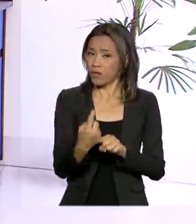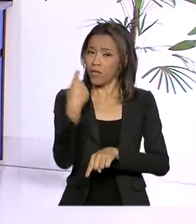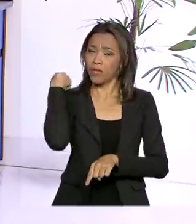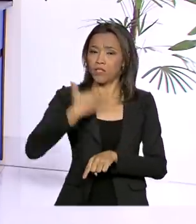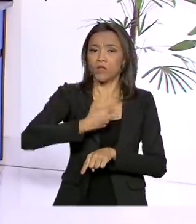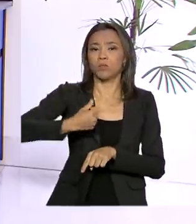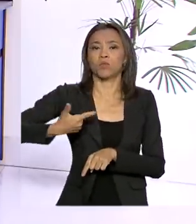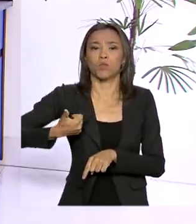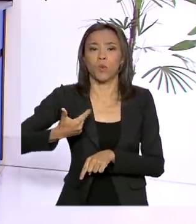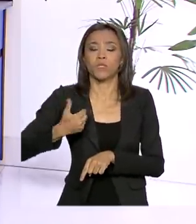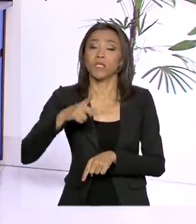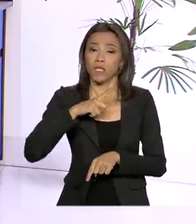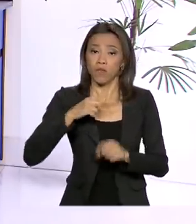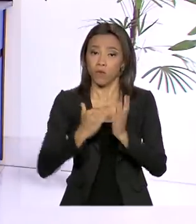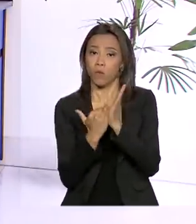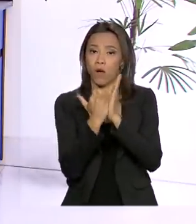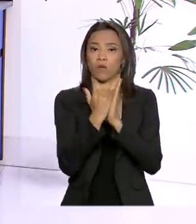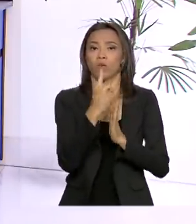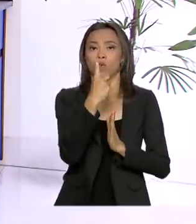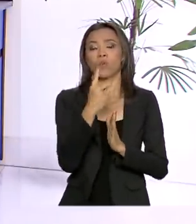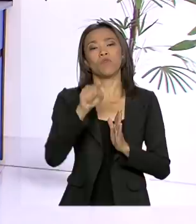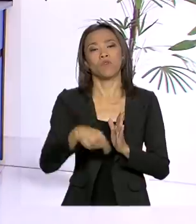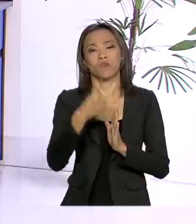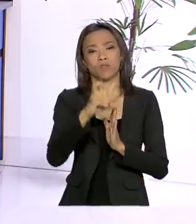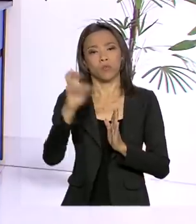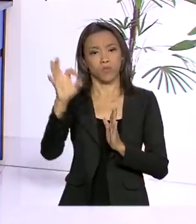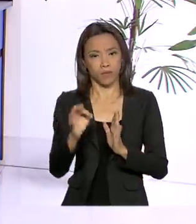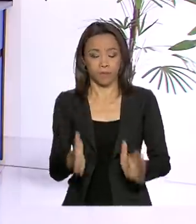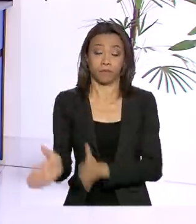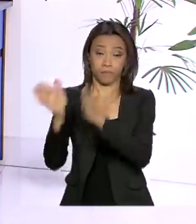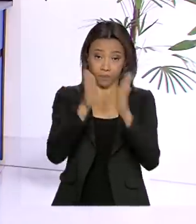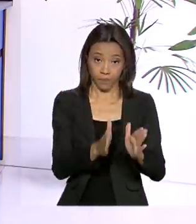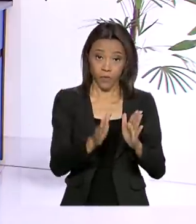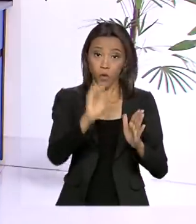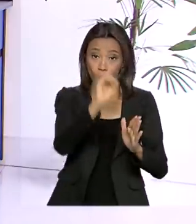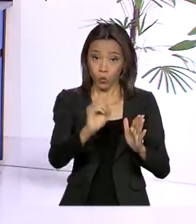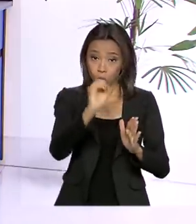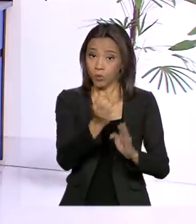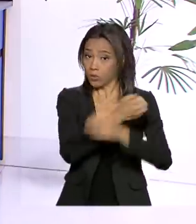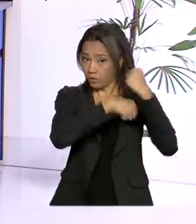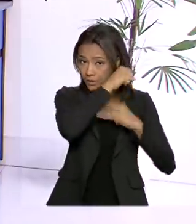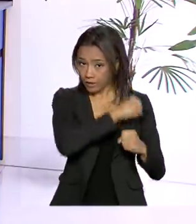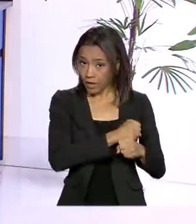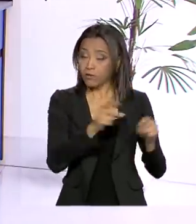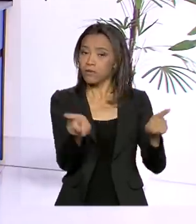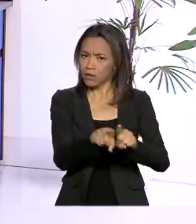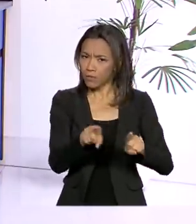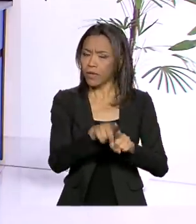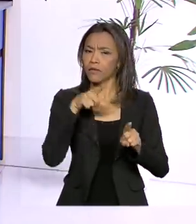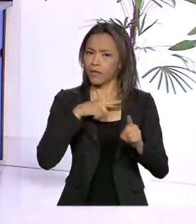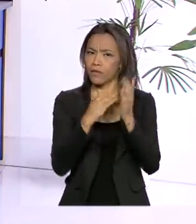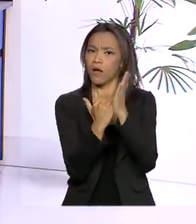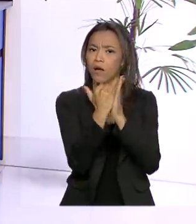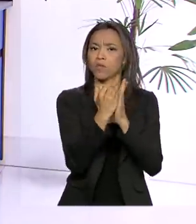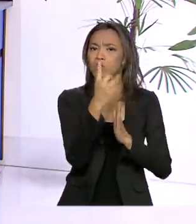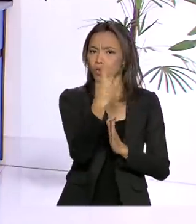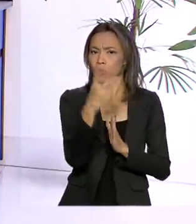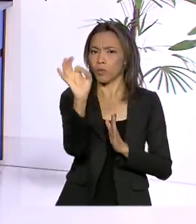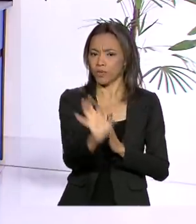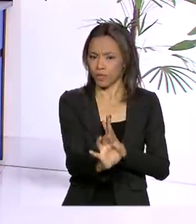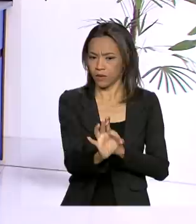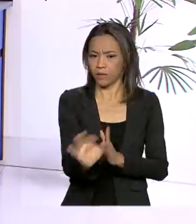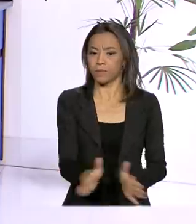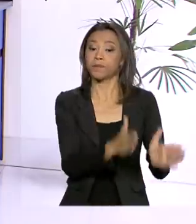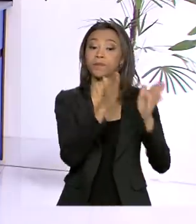houve uma alta de 1,5%. Em relação ao outubro do ano passado, 2018, também houve uma alta de 1%.